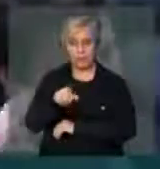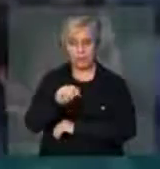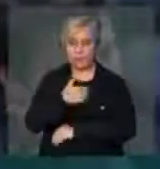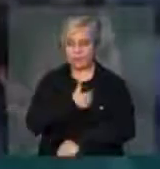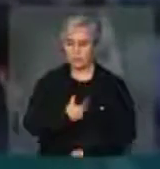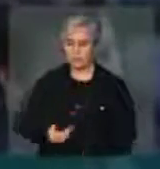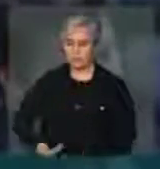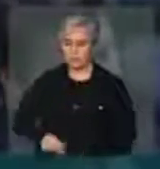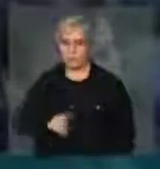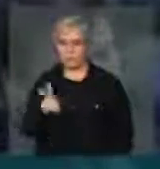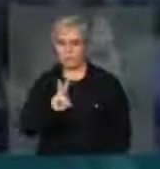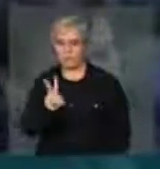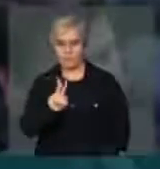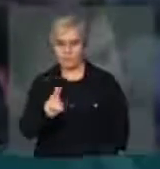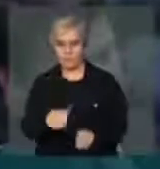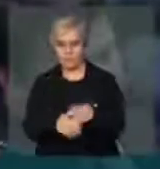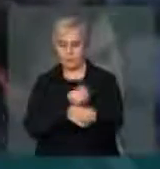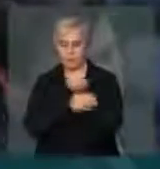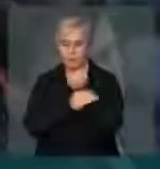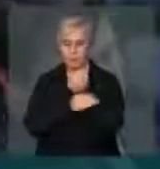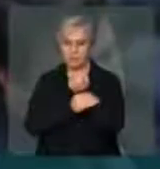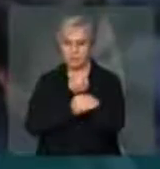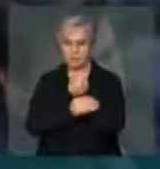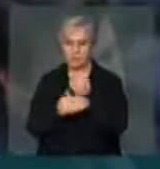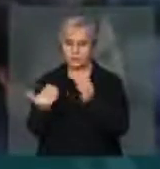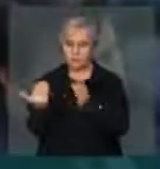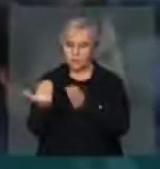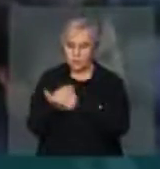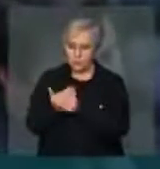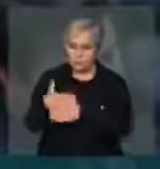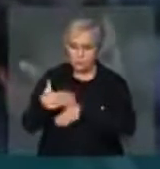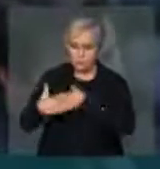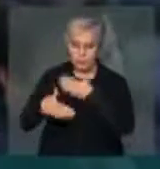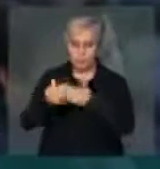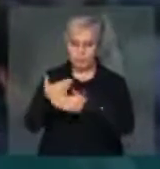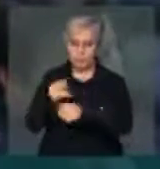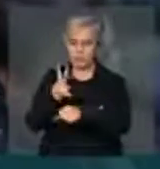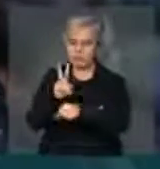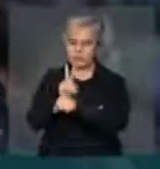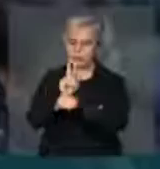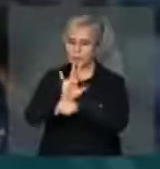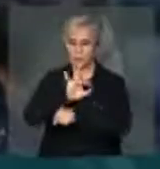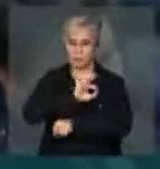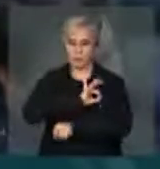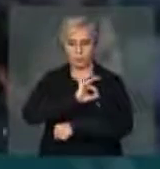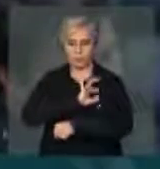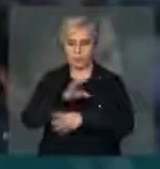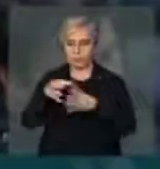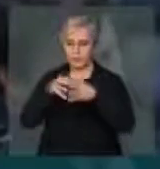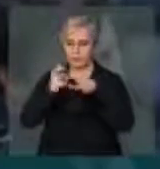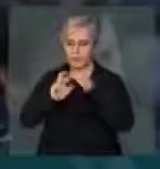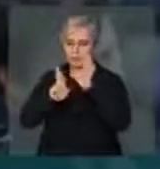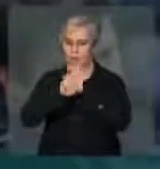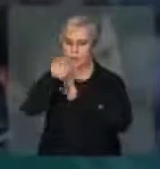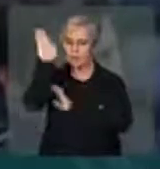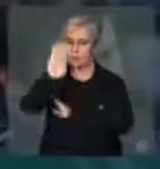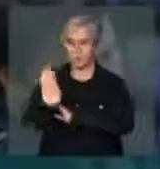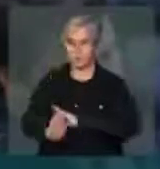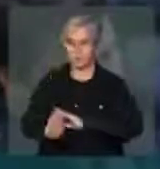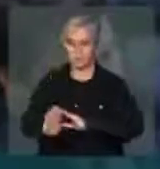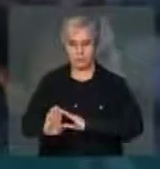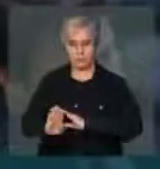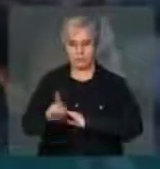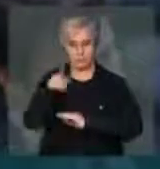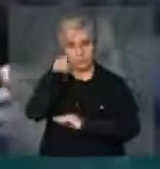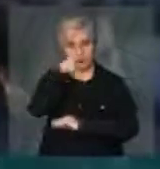governo venezuelano garantiu o processo, inclusive, com proteção policial aos representantes brasileiros que lá se